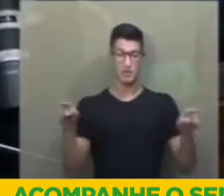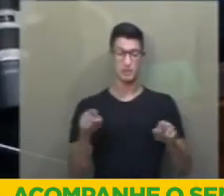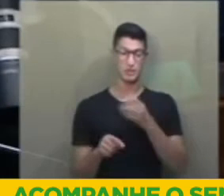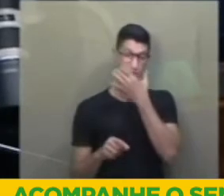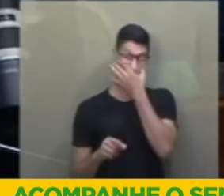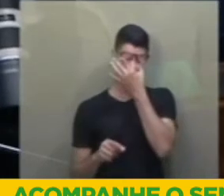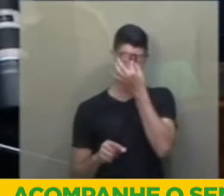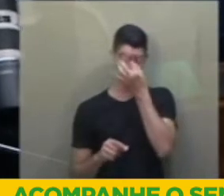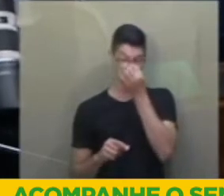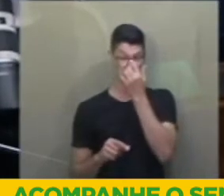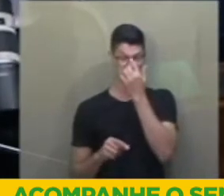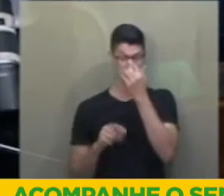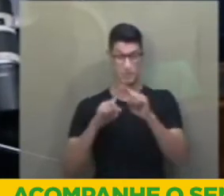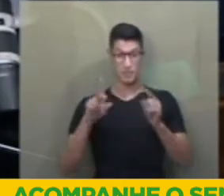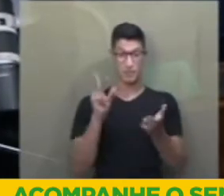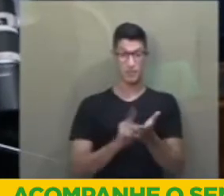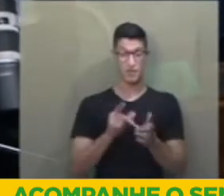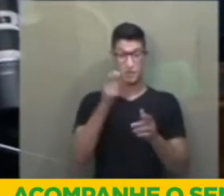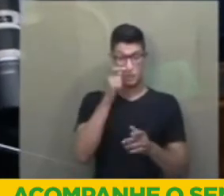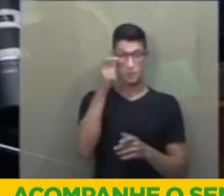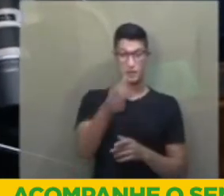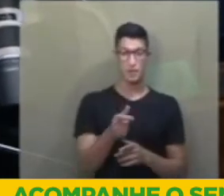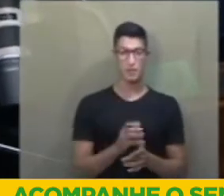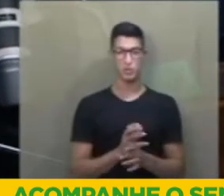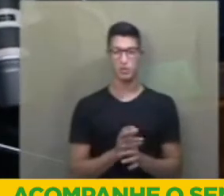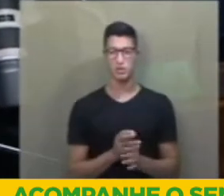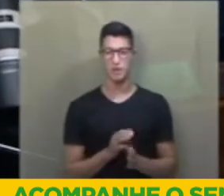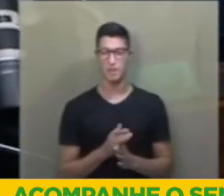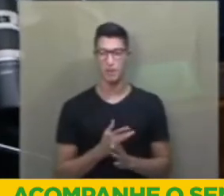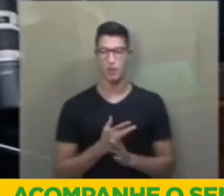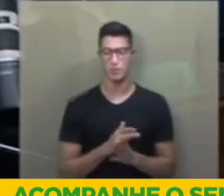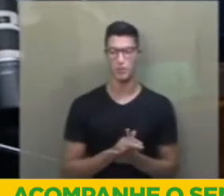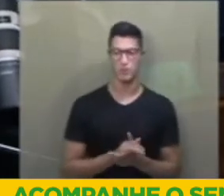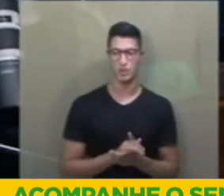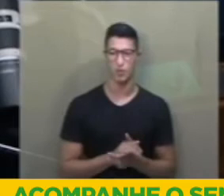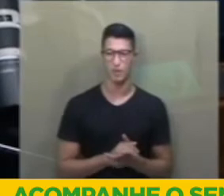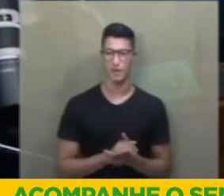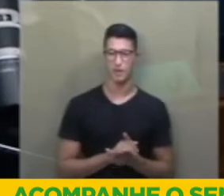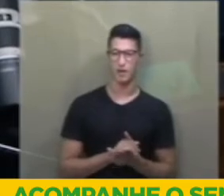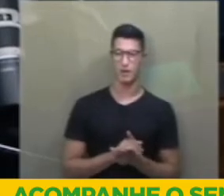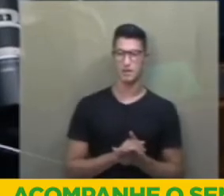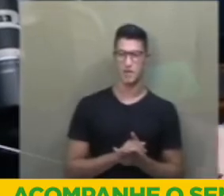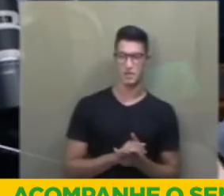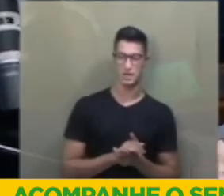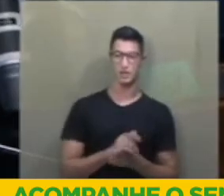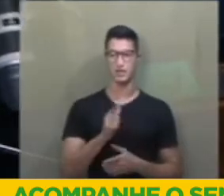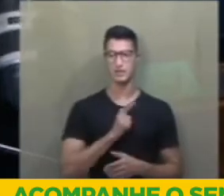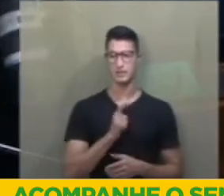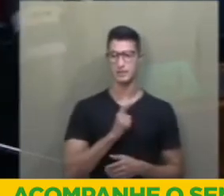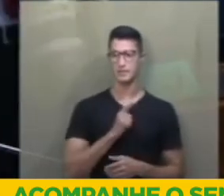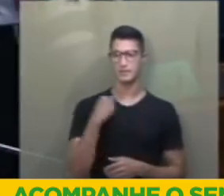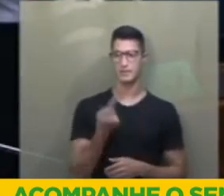Na verdade, quando confundimos o interesse do país com o nosso interesse eleitoral, é que nós praticamos esse